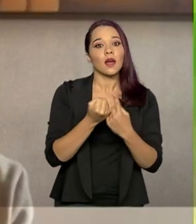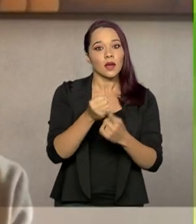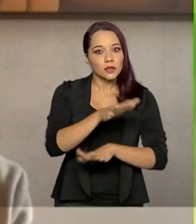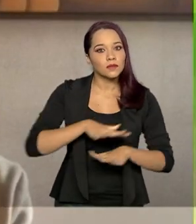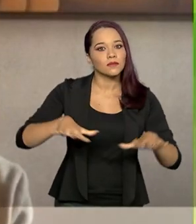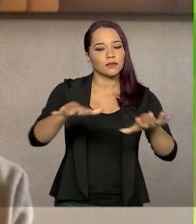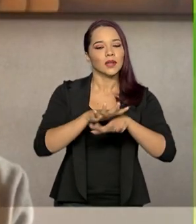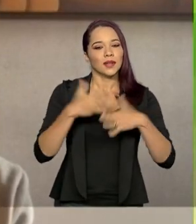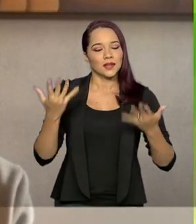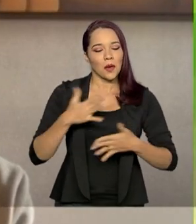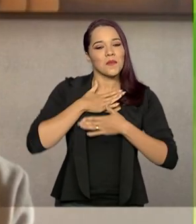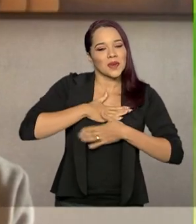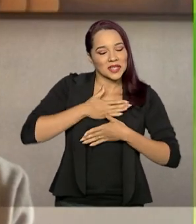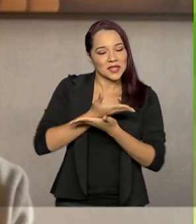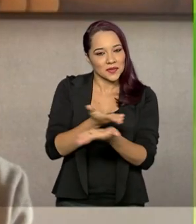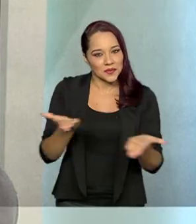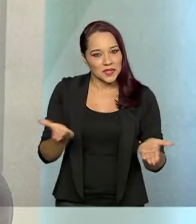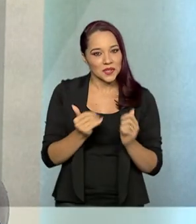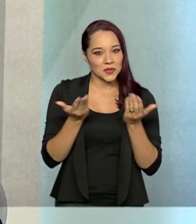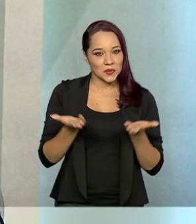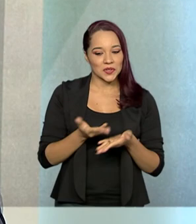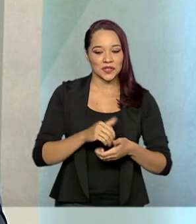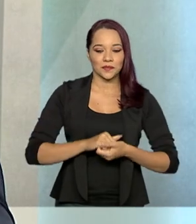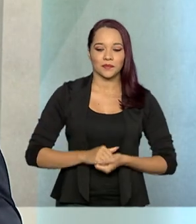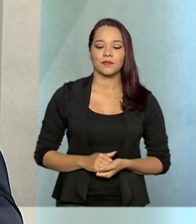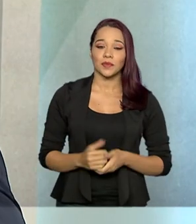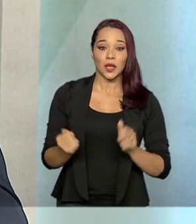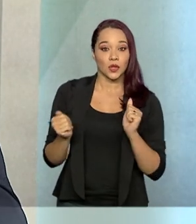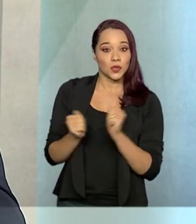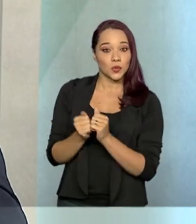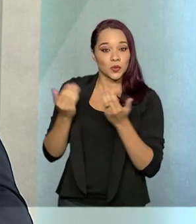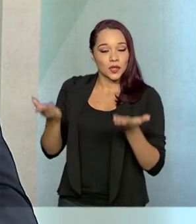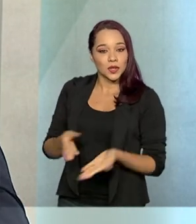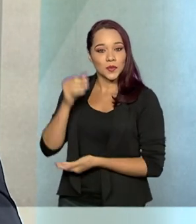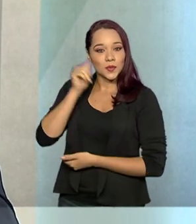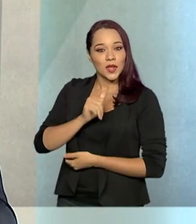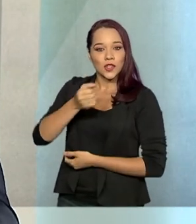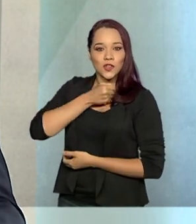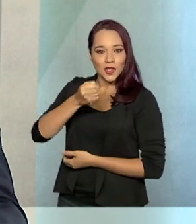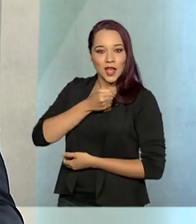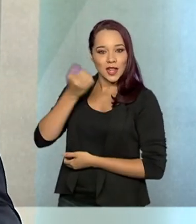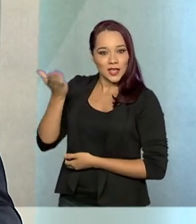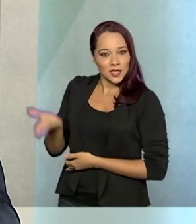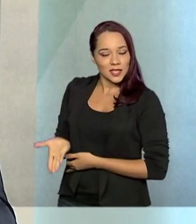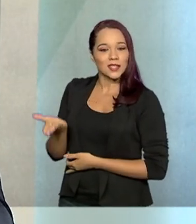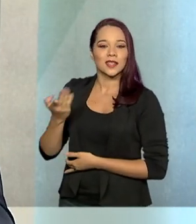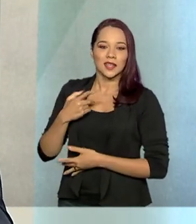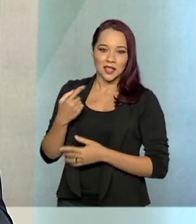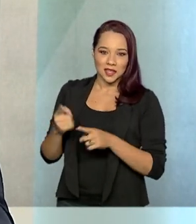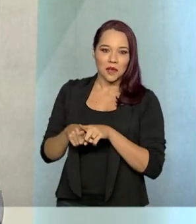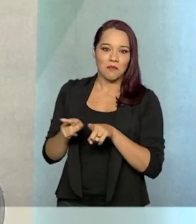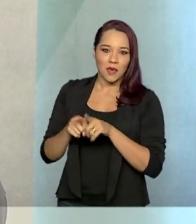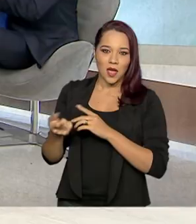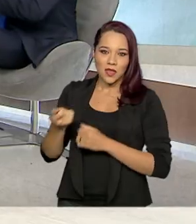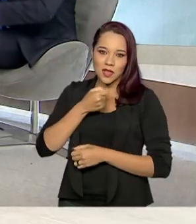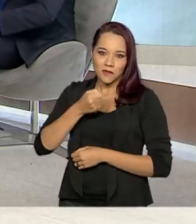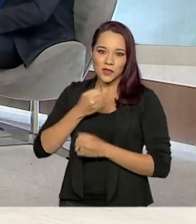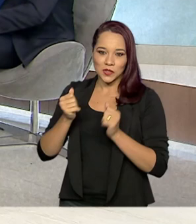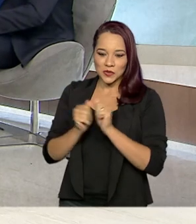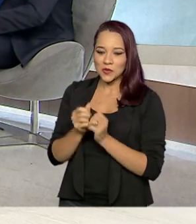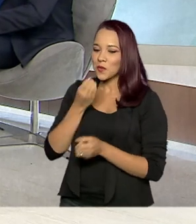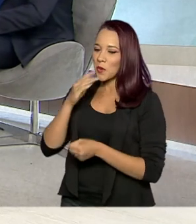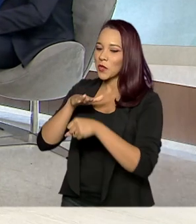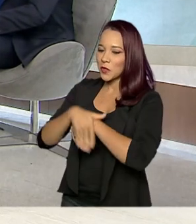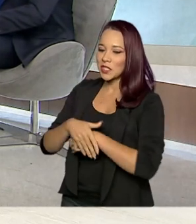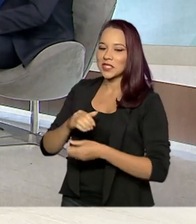prazer estar aqui com vocês hoje. E aqui no estúdio, a jornalista Catiuci Aneri, que divide essa entrevista comigo. Boa noite,